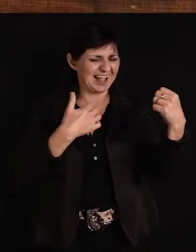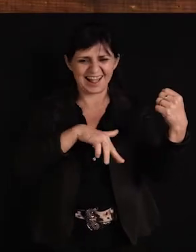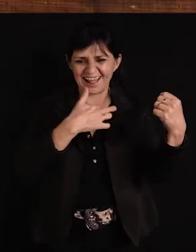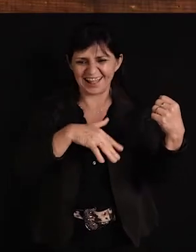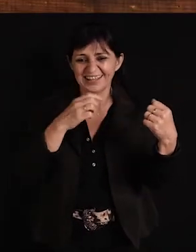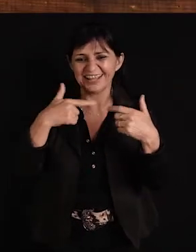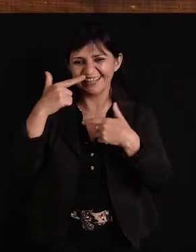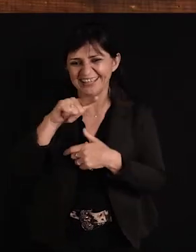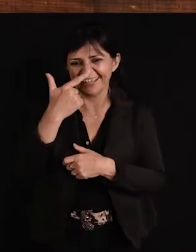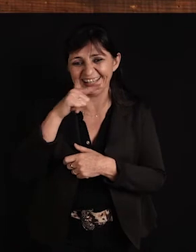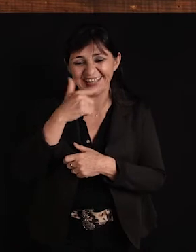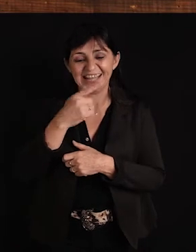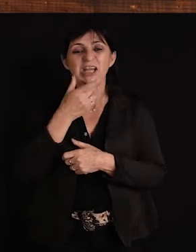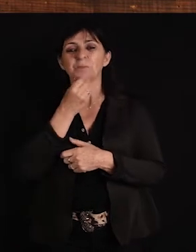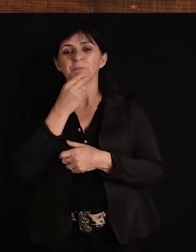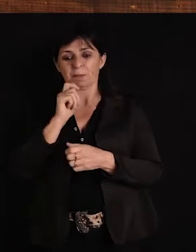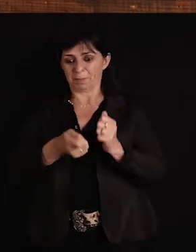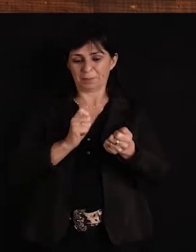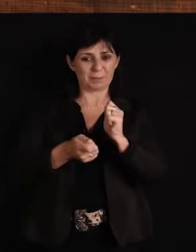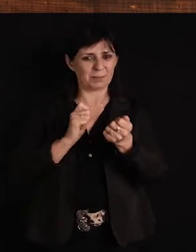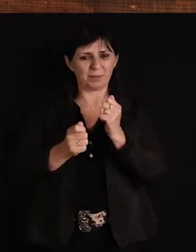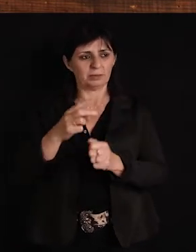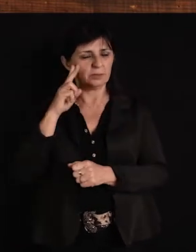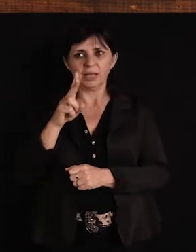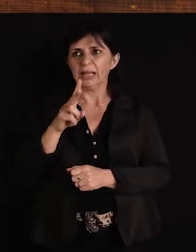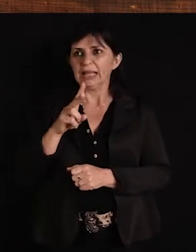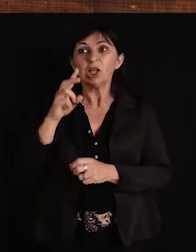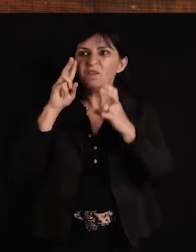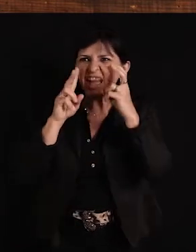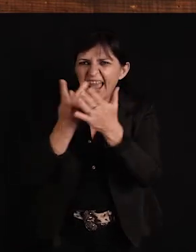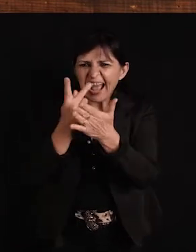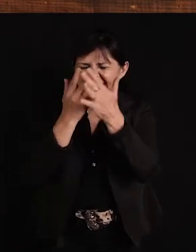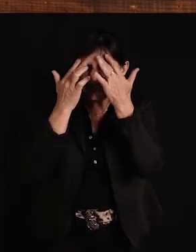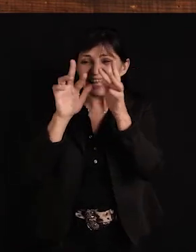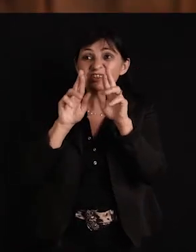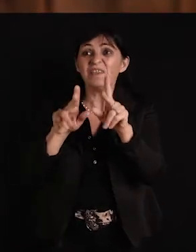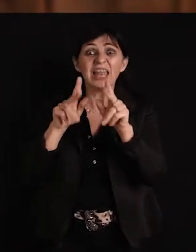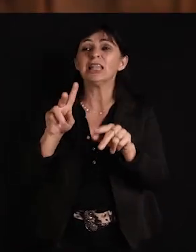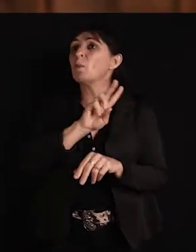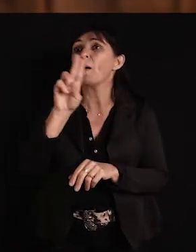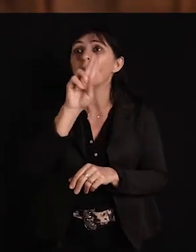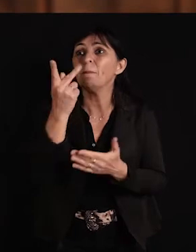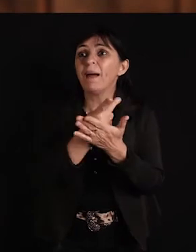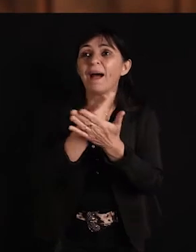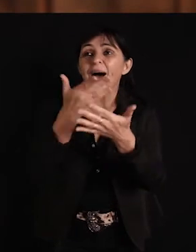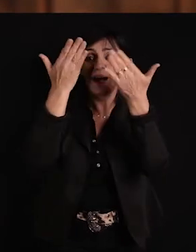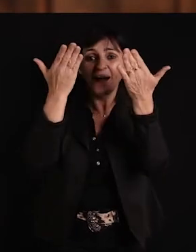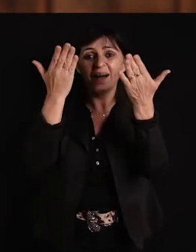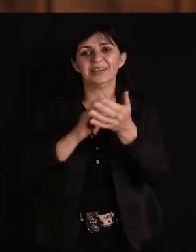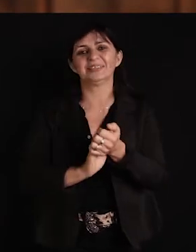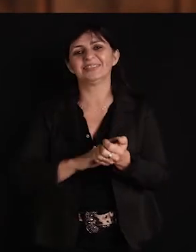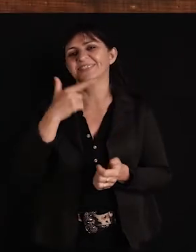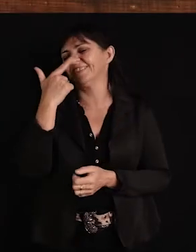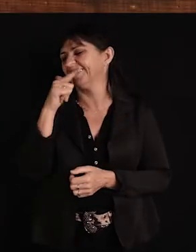Van Cley, que tava na bateria, o Van Cley olhou pro Varguinhas e disse, tu não tá vendo que ele tá falando uma besteira? Nós passamos a noite inteira dando